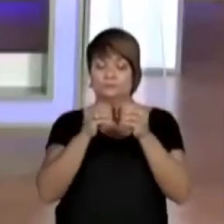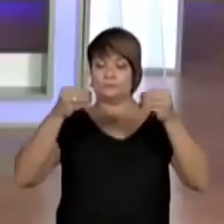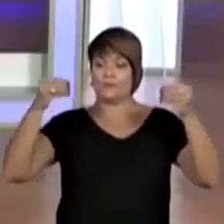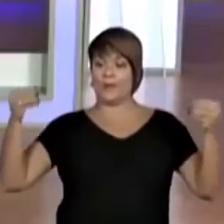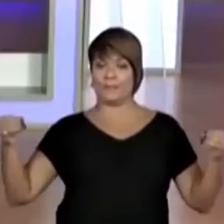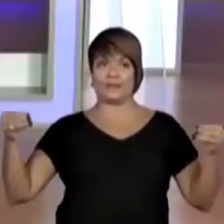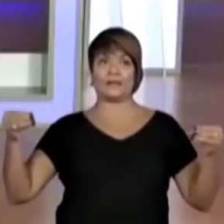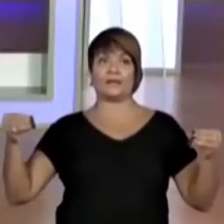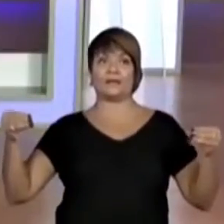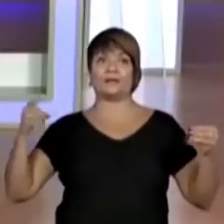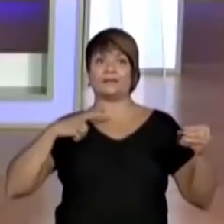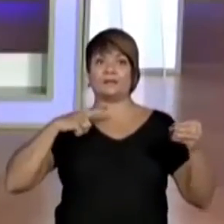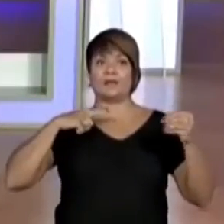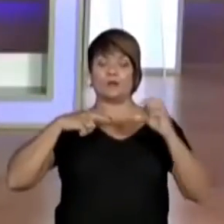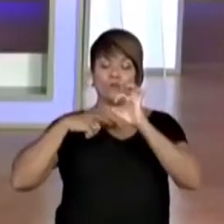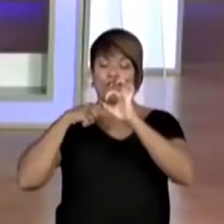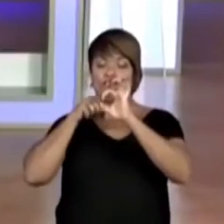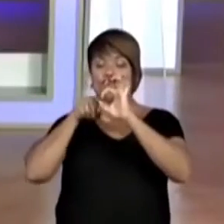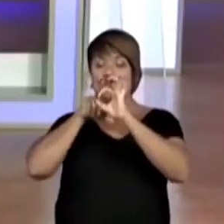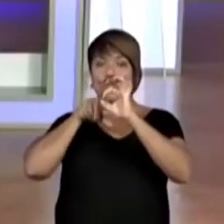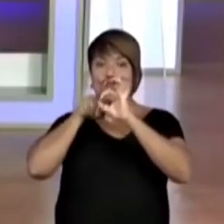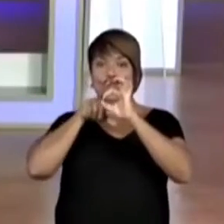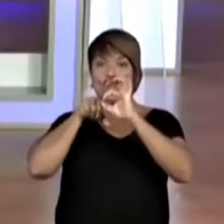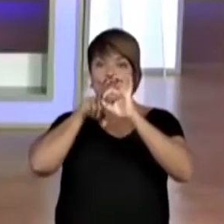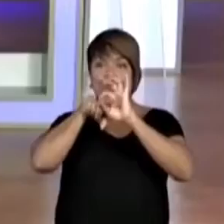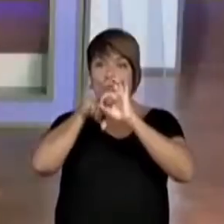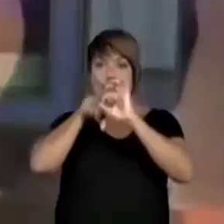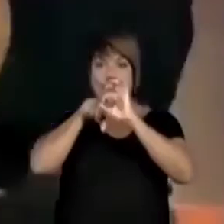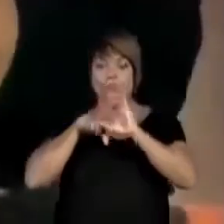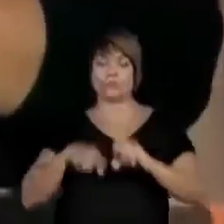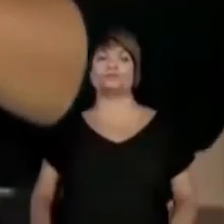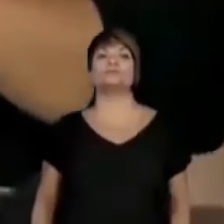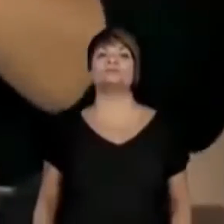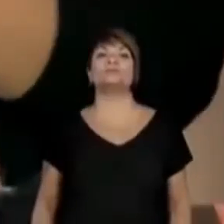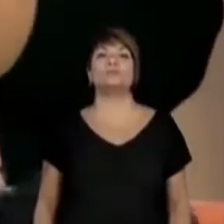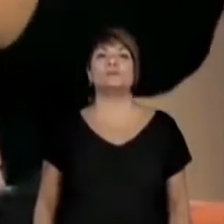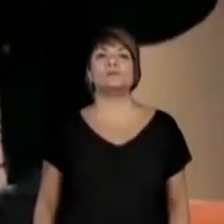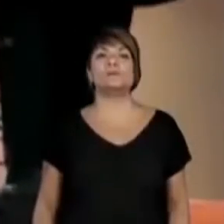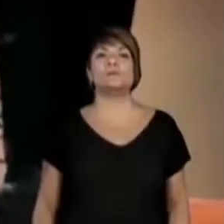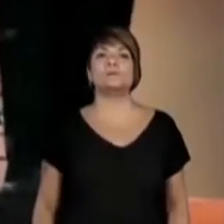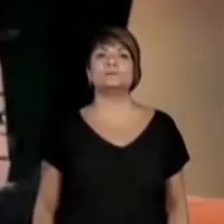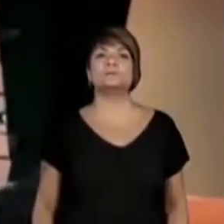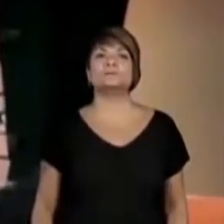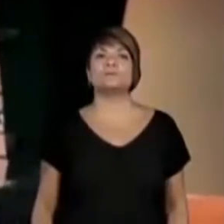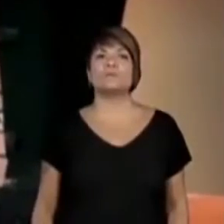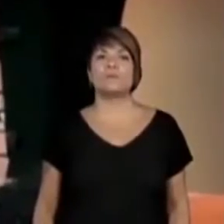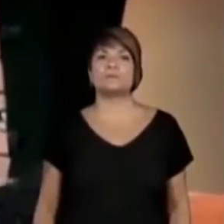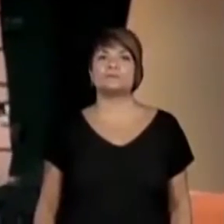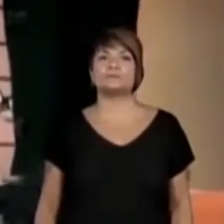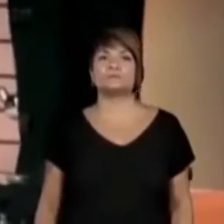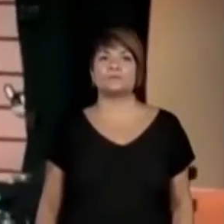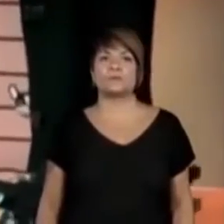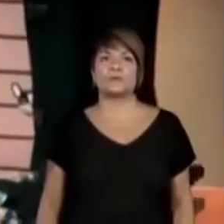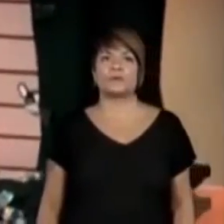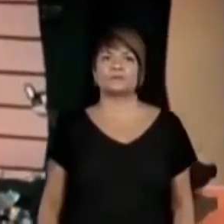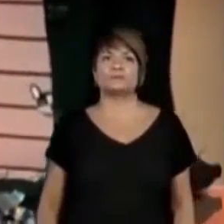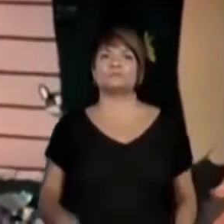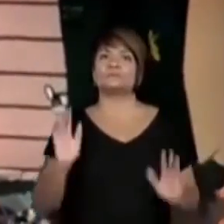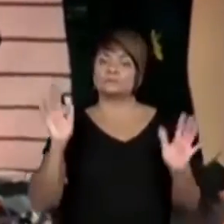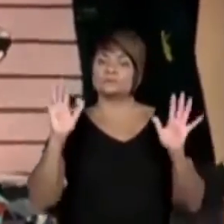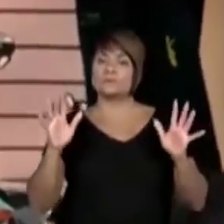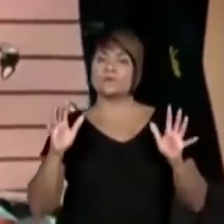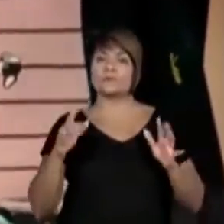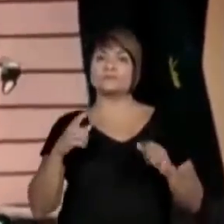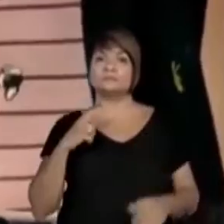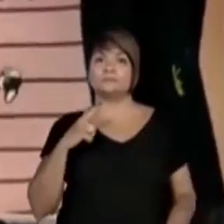ele vai estar assim, ó. Com esse furo no meio. Isso. Vai estar com um furo no meio. E olha só, ele